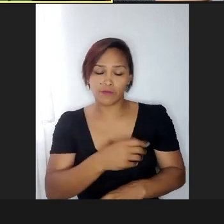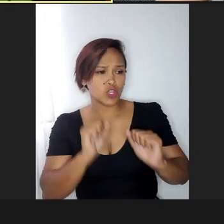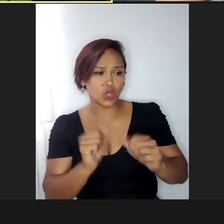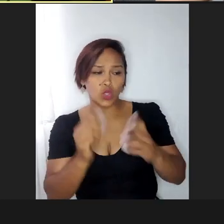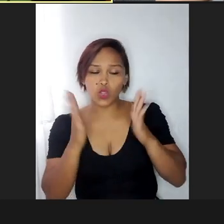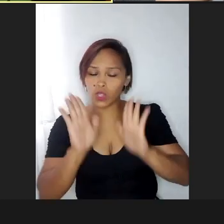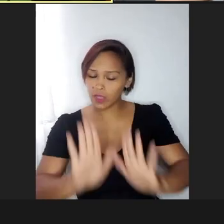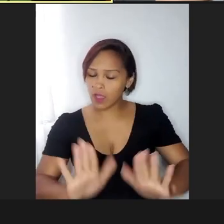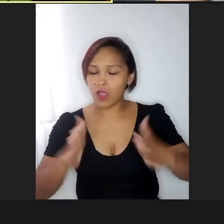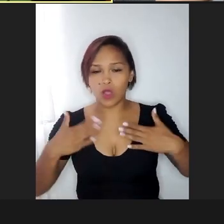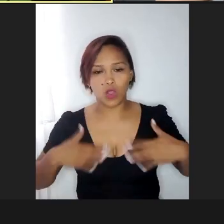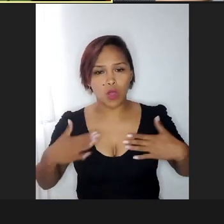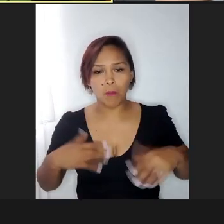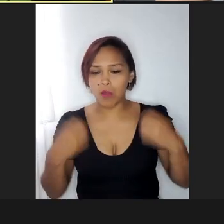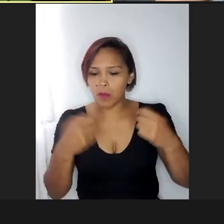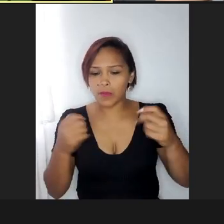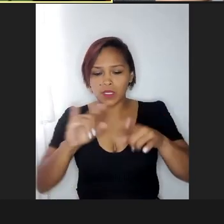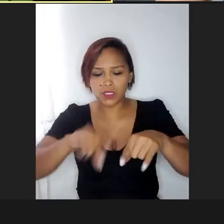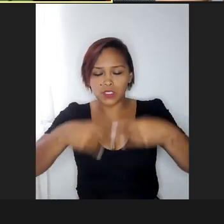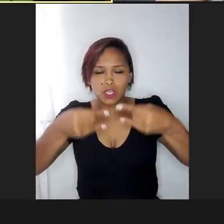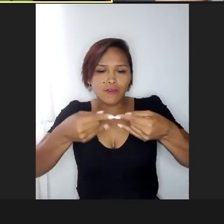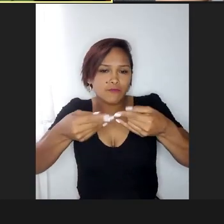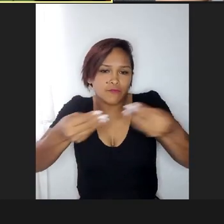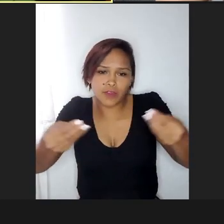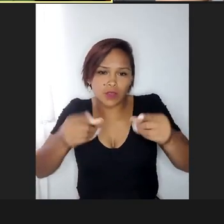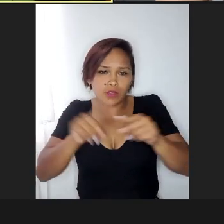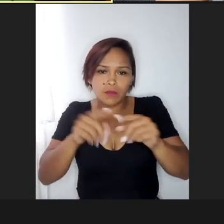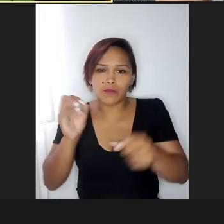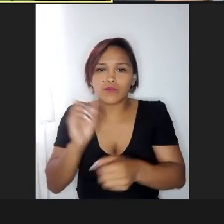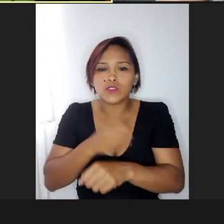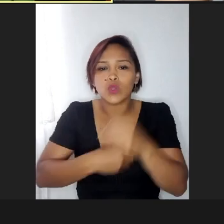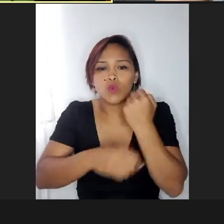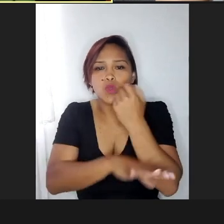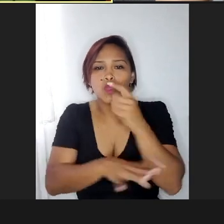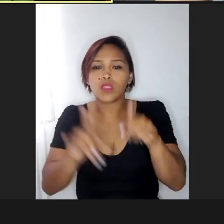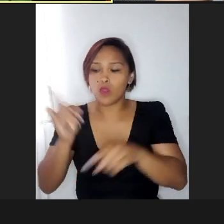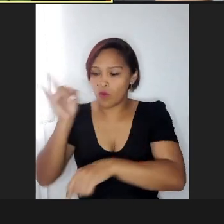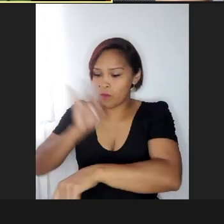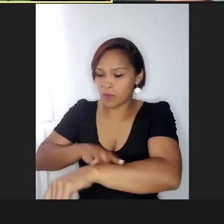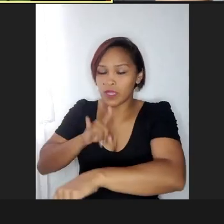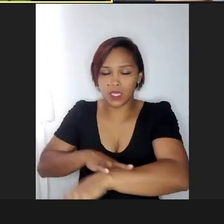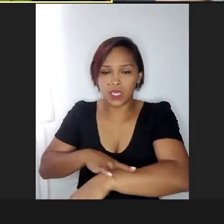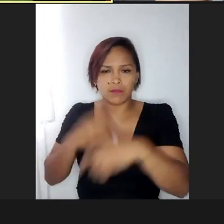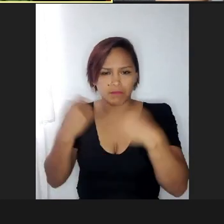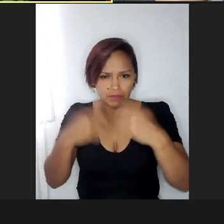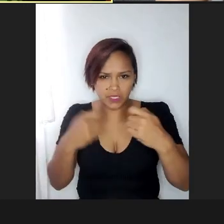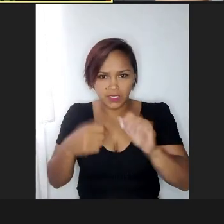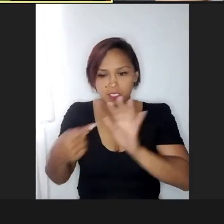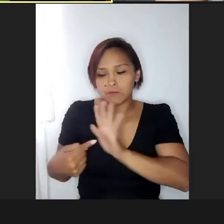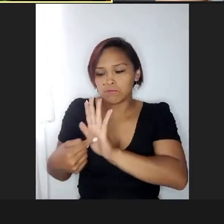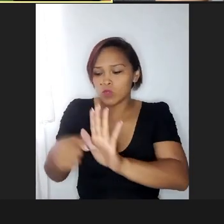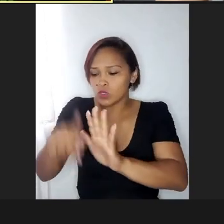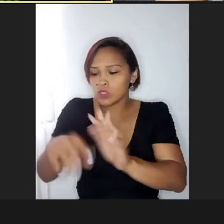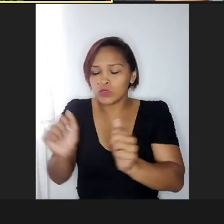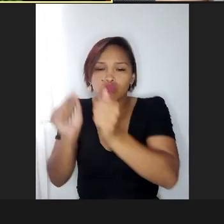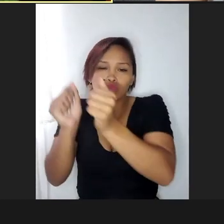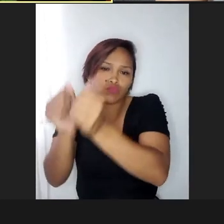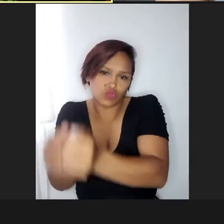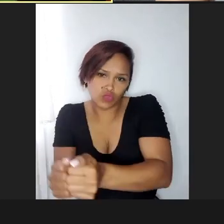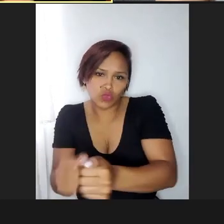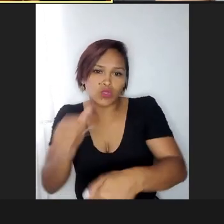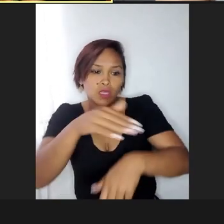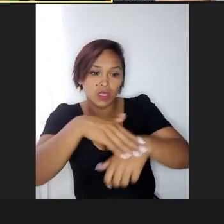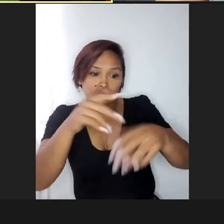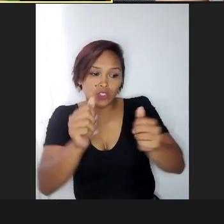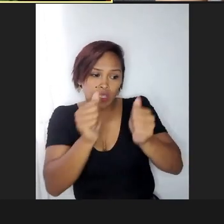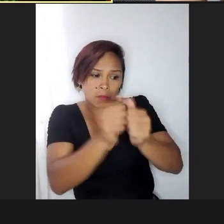precisar da fralda, para fazer o cocô. Então, quando for no banheiro, mostrar, ir junto, né, chamar o filho para ir